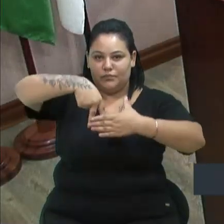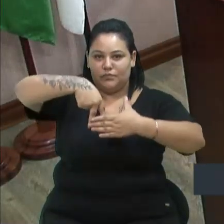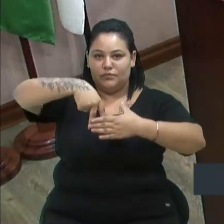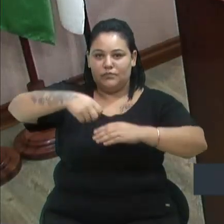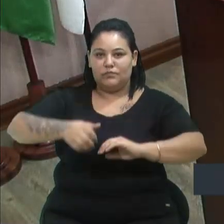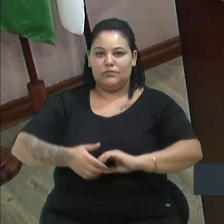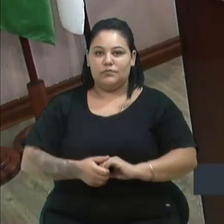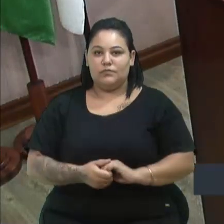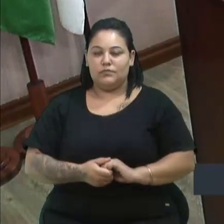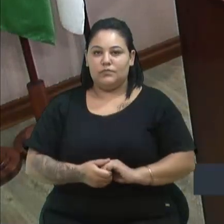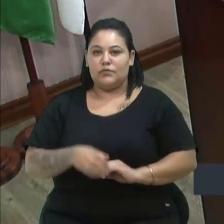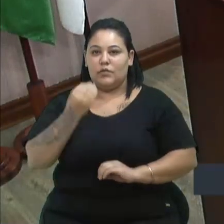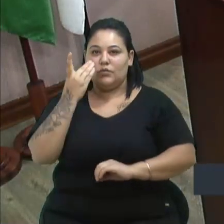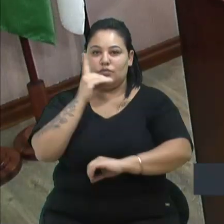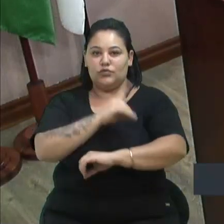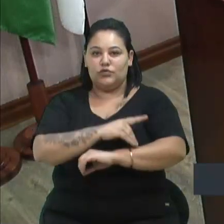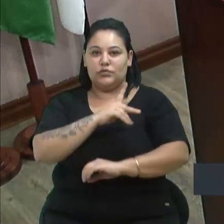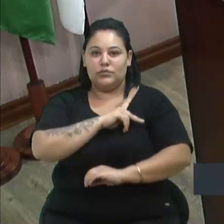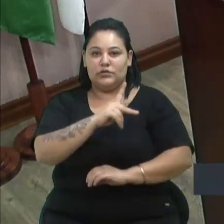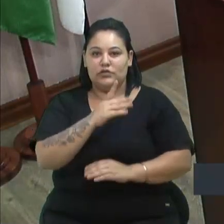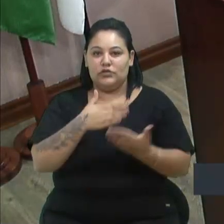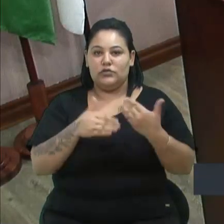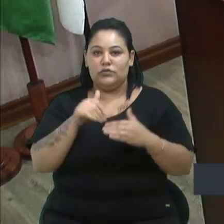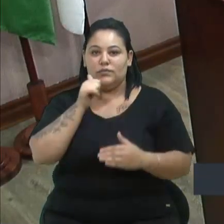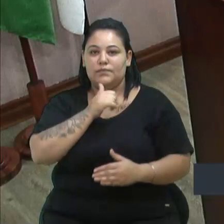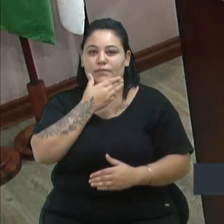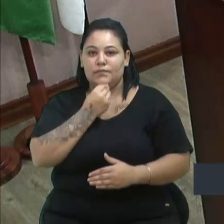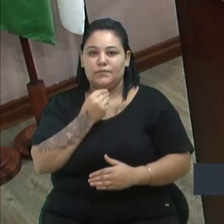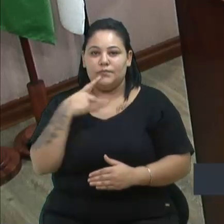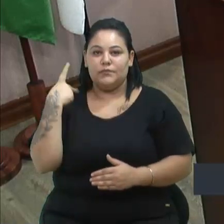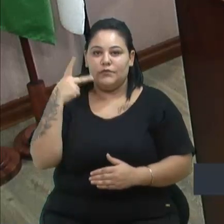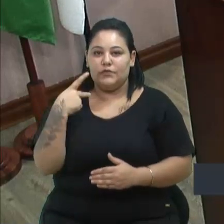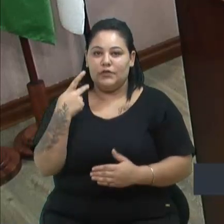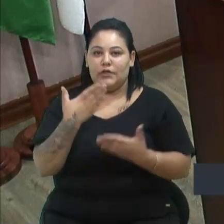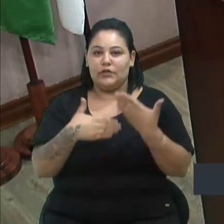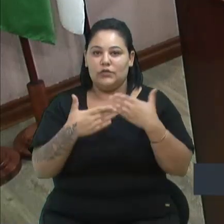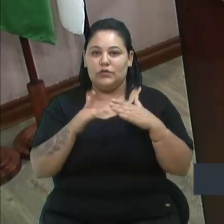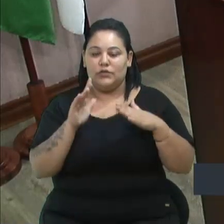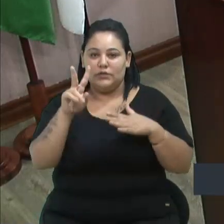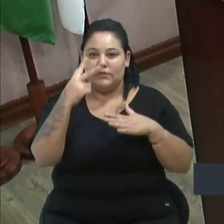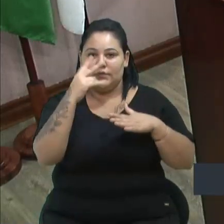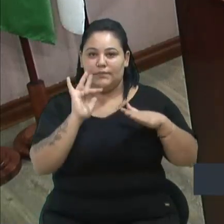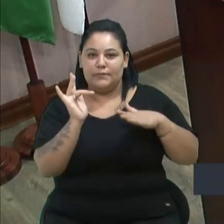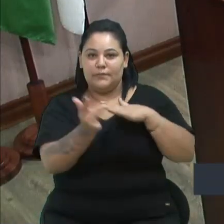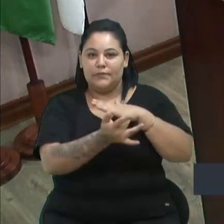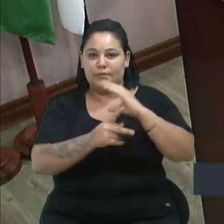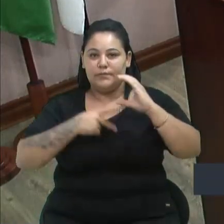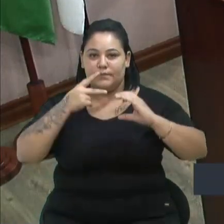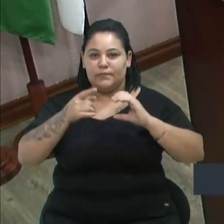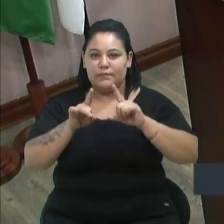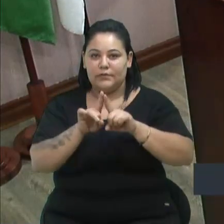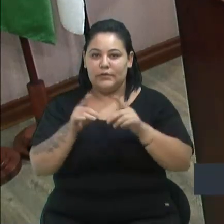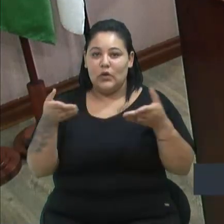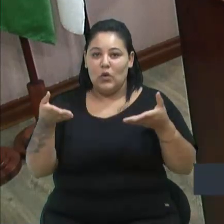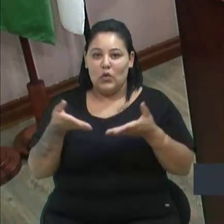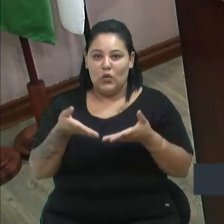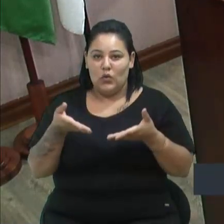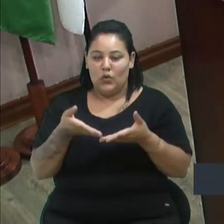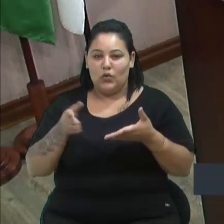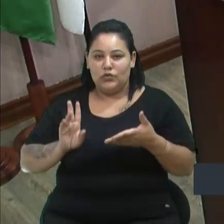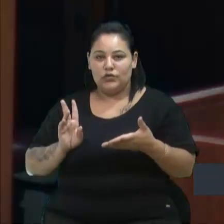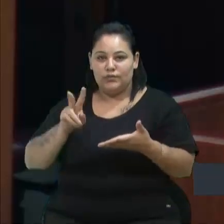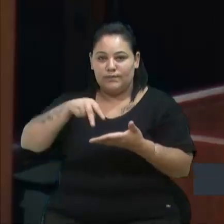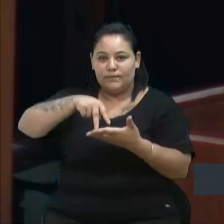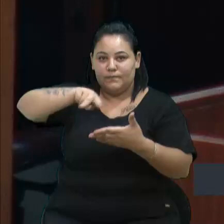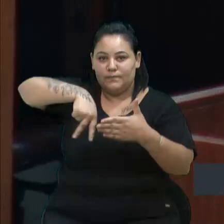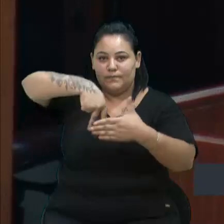Olá, presidente, demais colegas vereadores, a você que nos prestigia aí pelas redes sociais e a TV Câmara. Hoje, venho aqui nessa